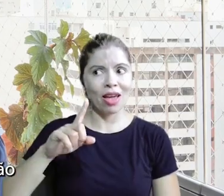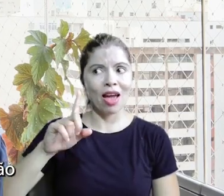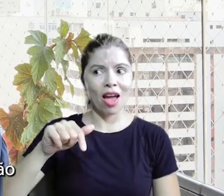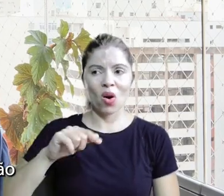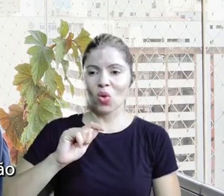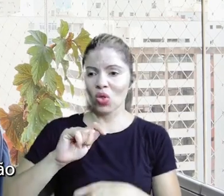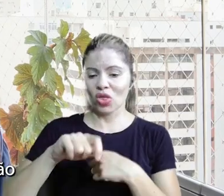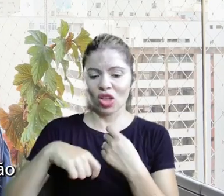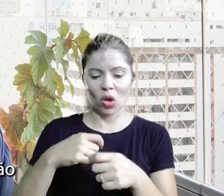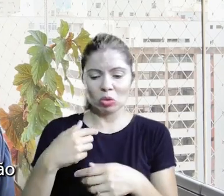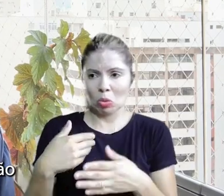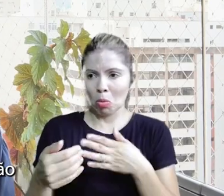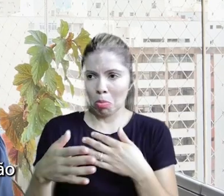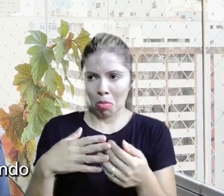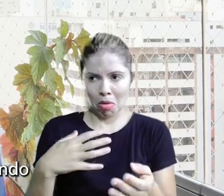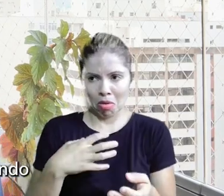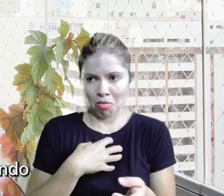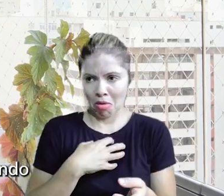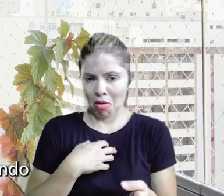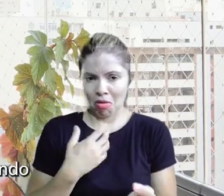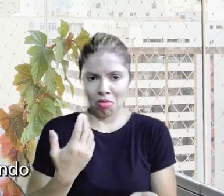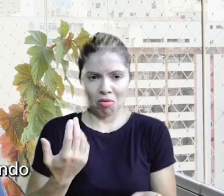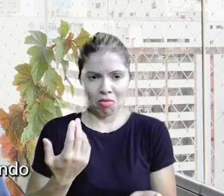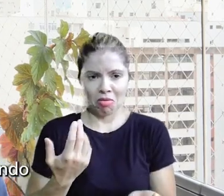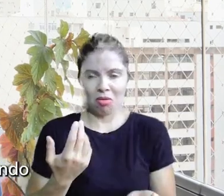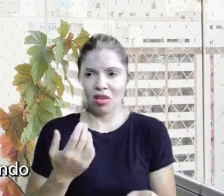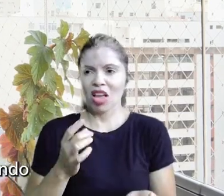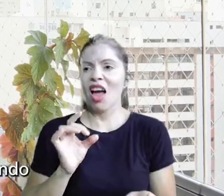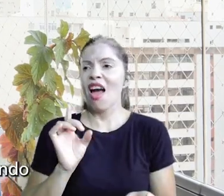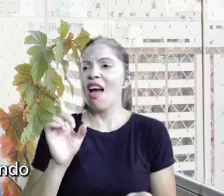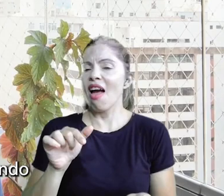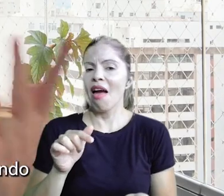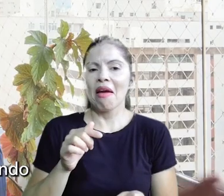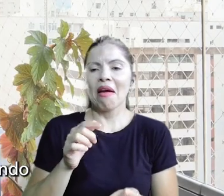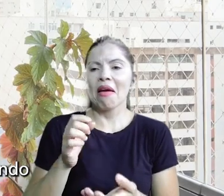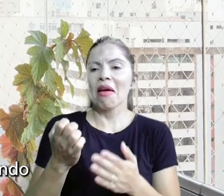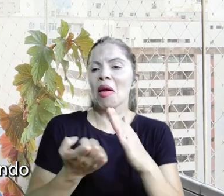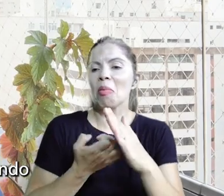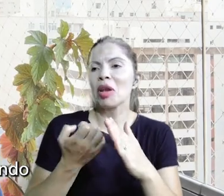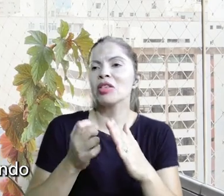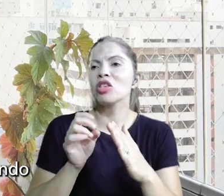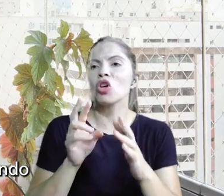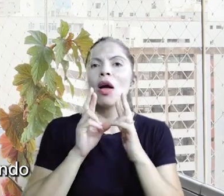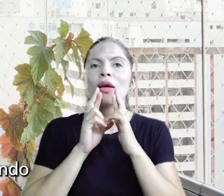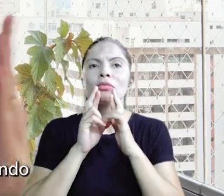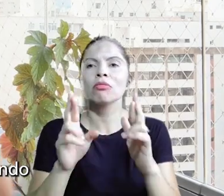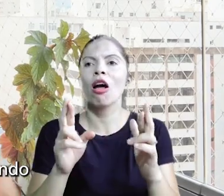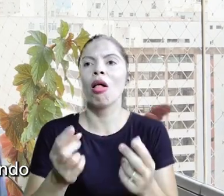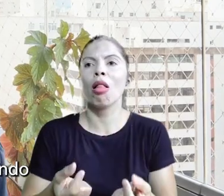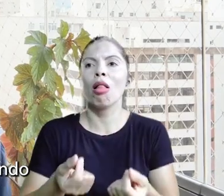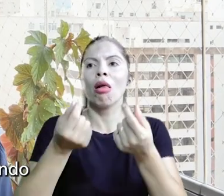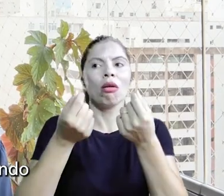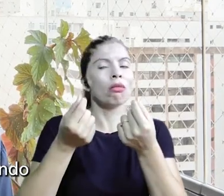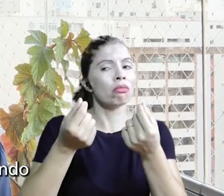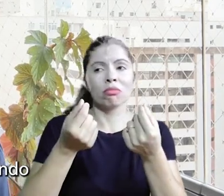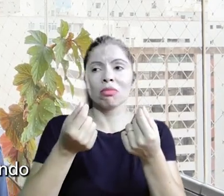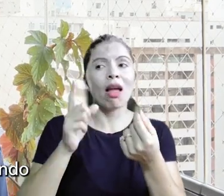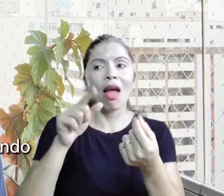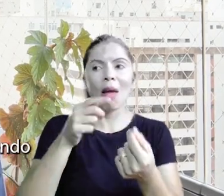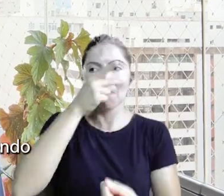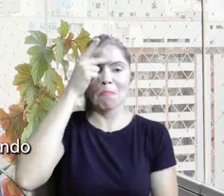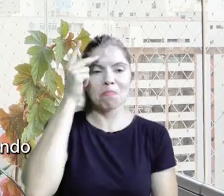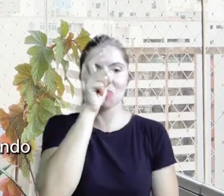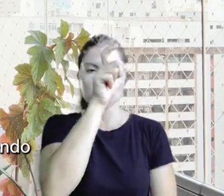não é o negócio pelo negócio, não estamos falando de empresa que tem resultados assim, estamos